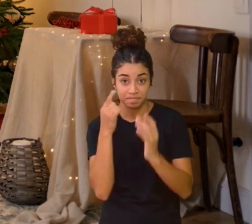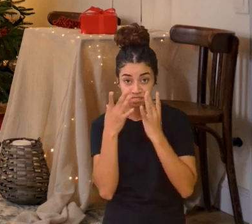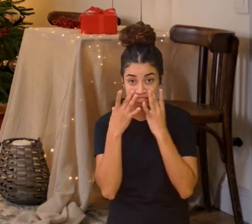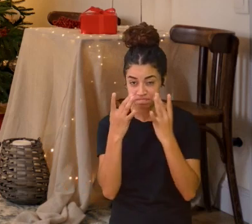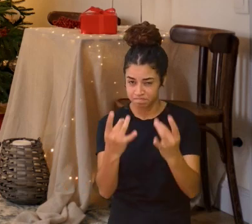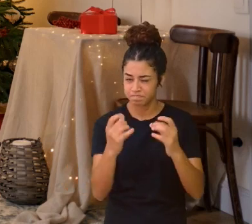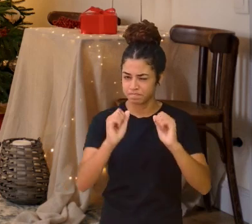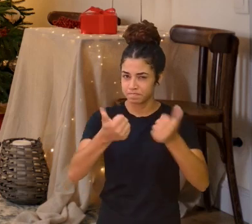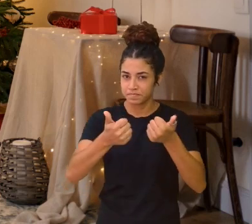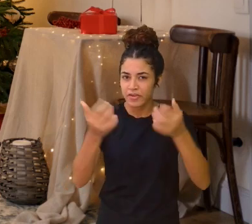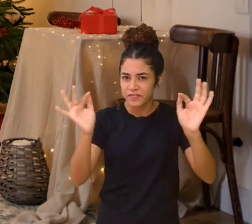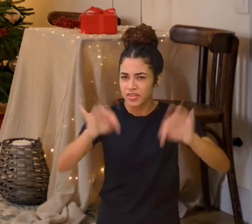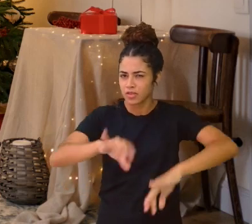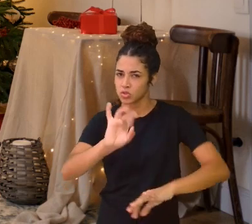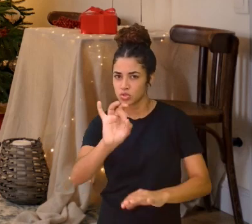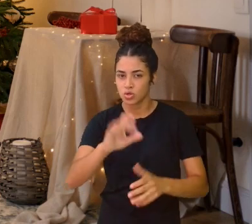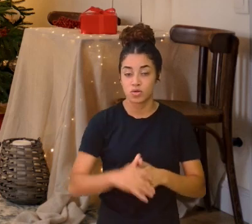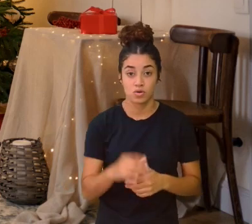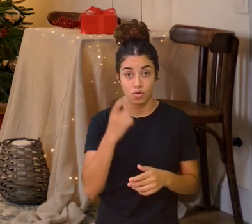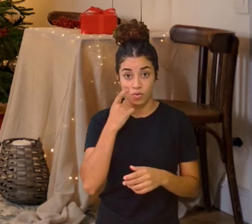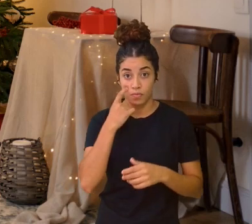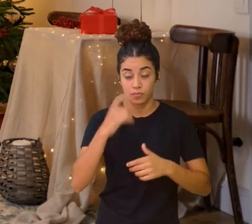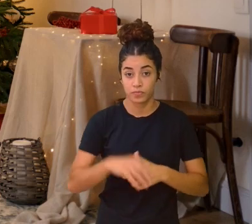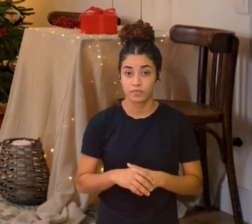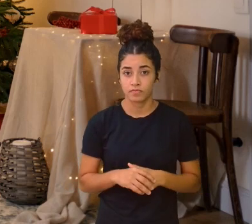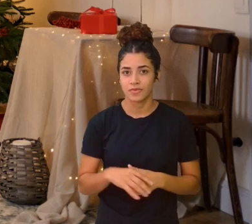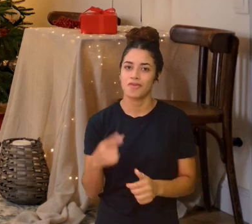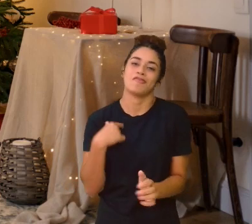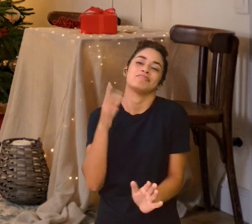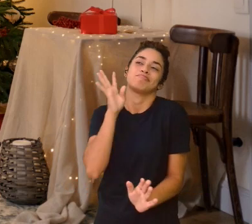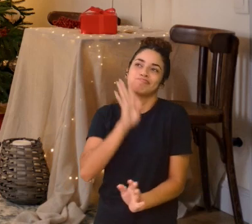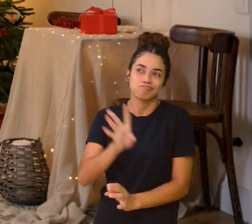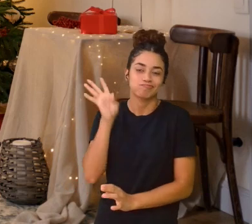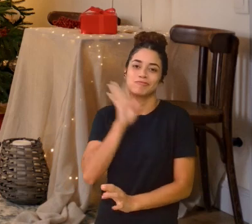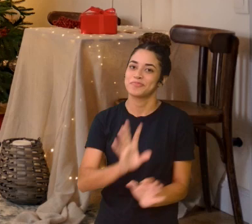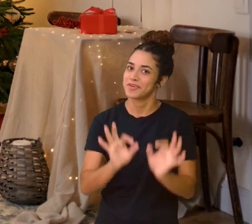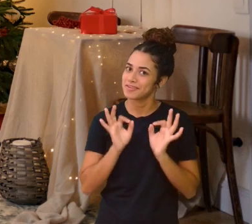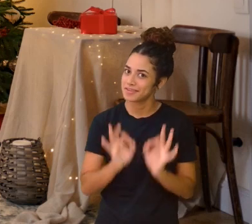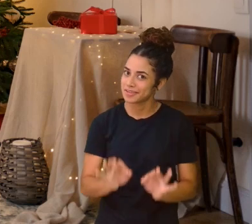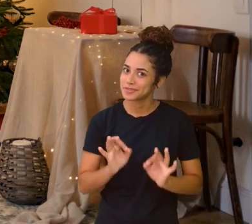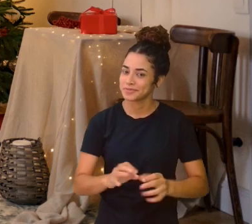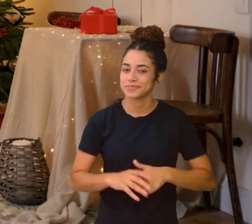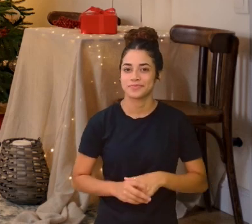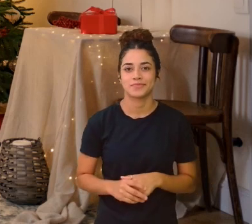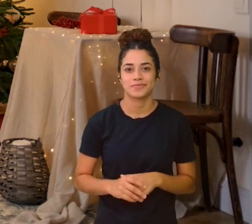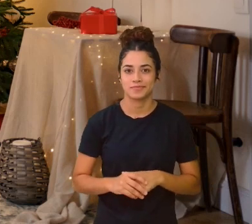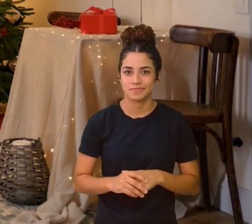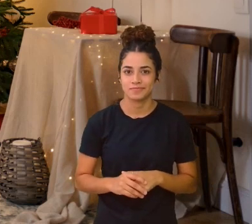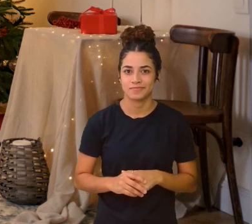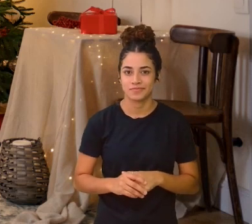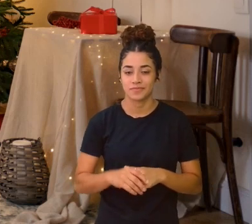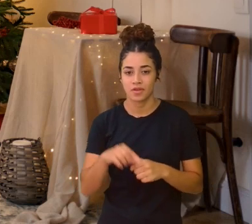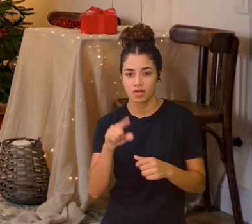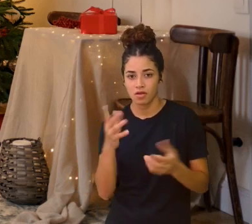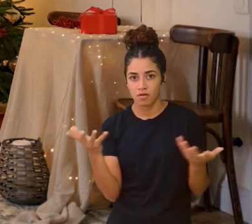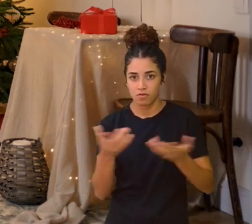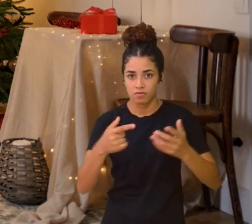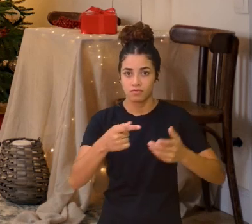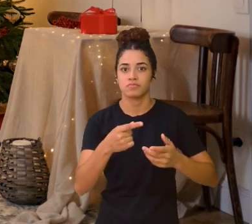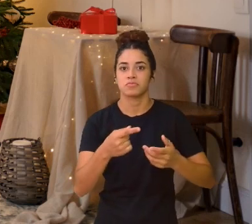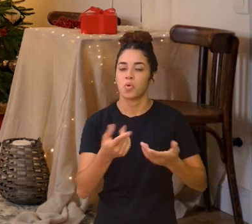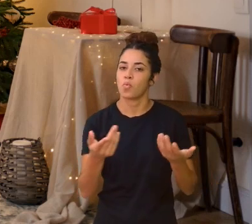atenção nesse finalzinho Achei bem legal Fechou o quebra-nozes Com